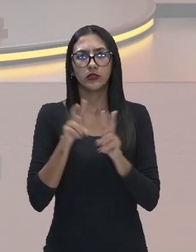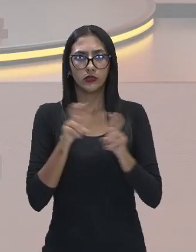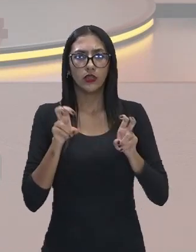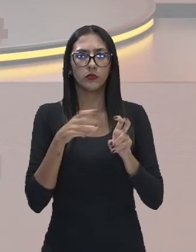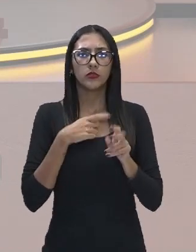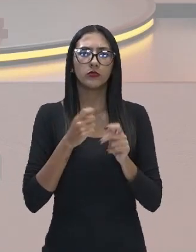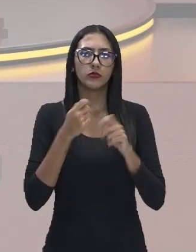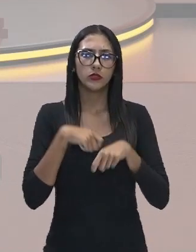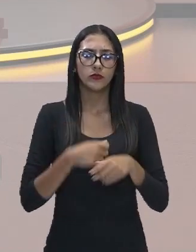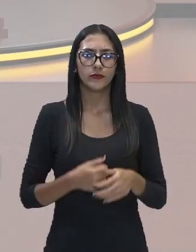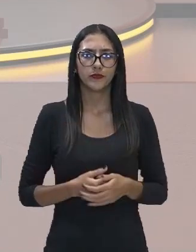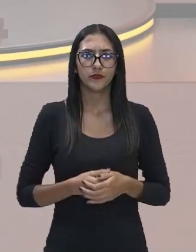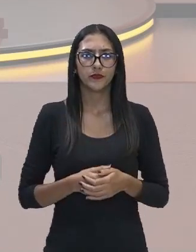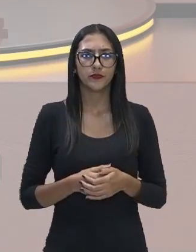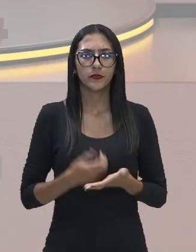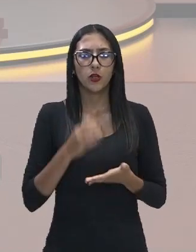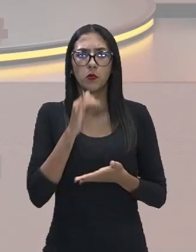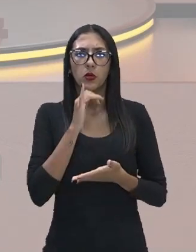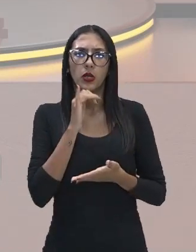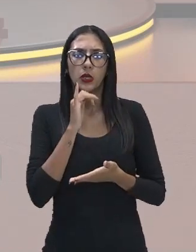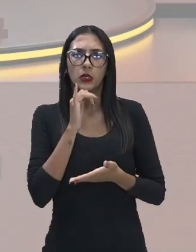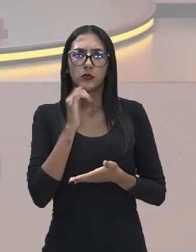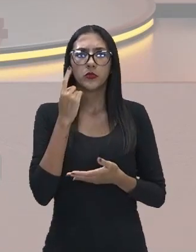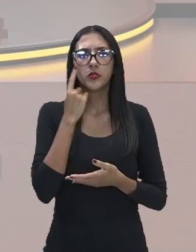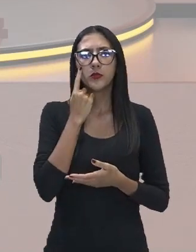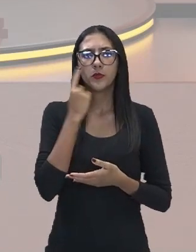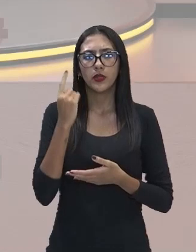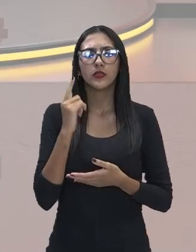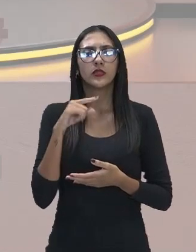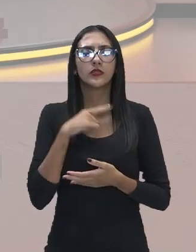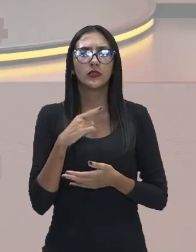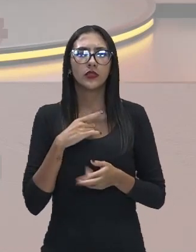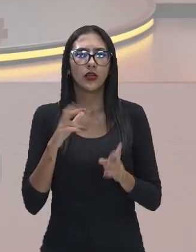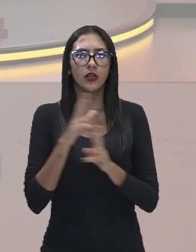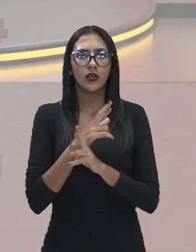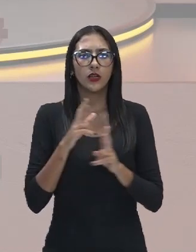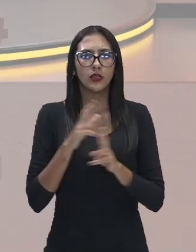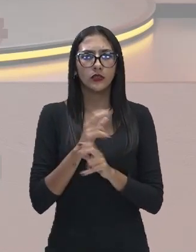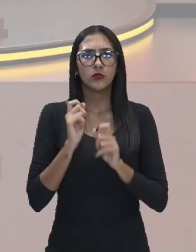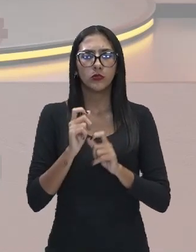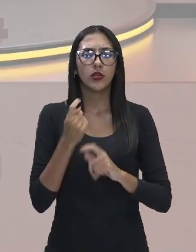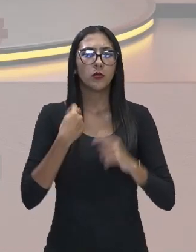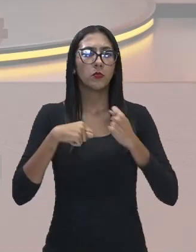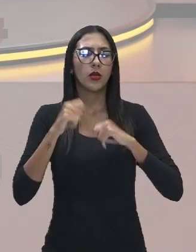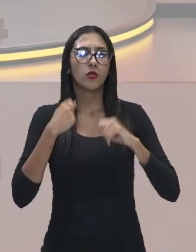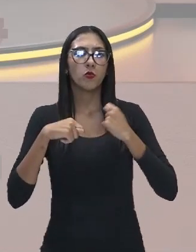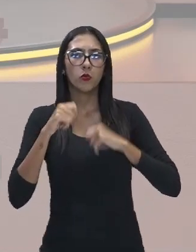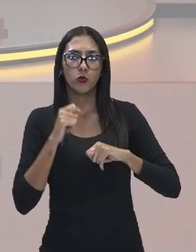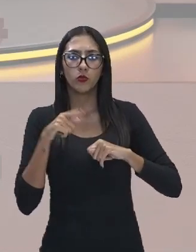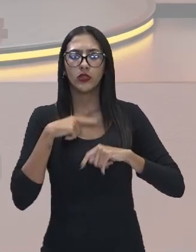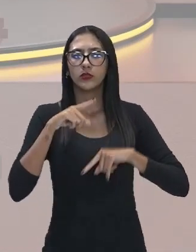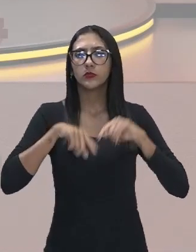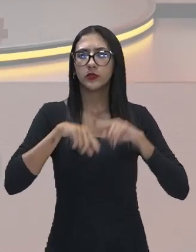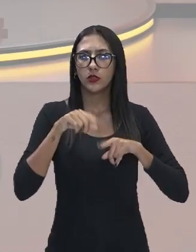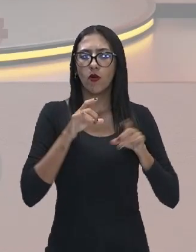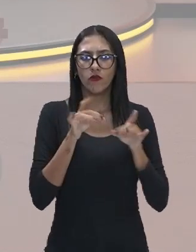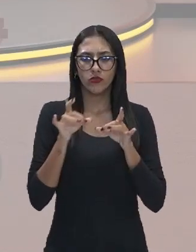aqui um discurso menos formal a isso se refere essa economia circular.